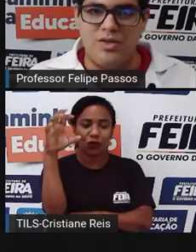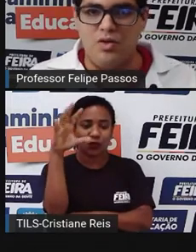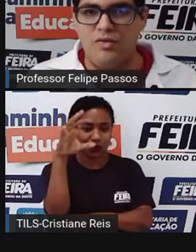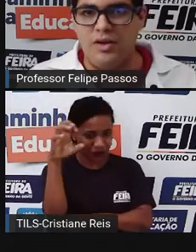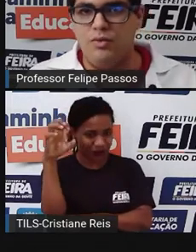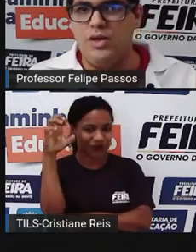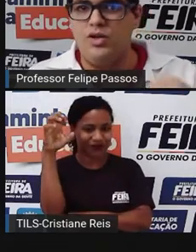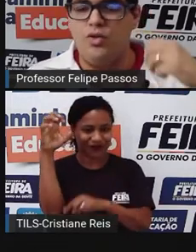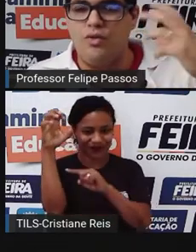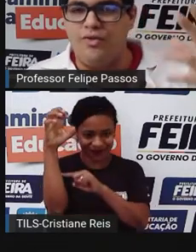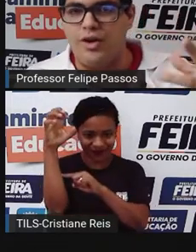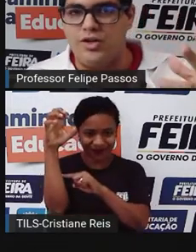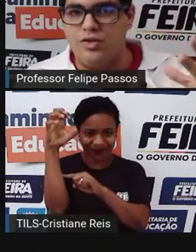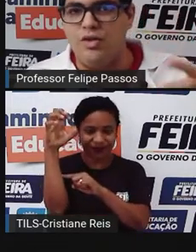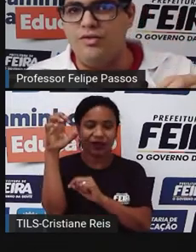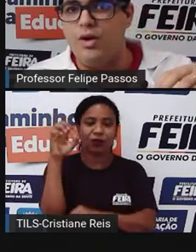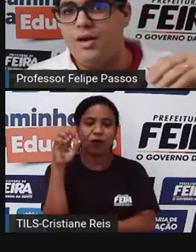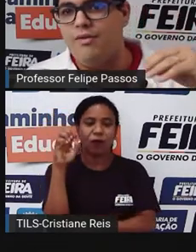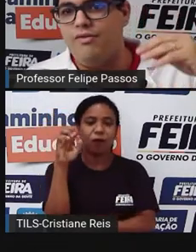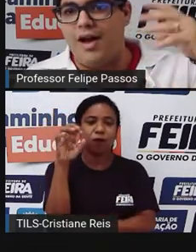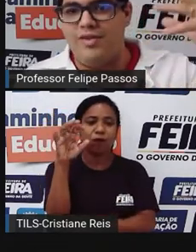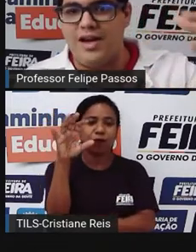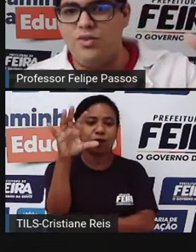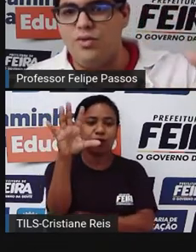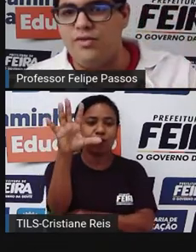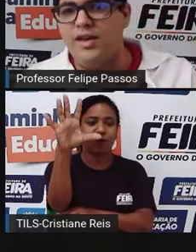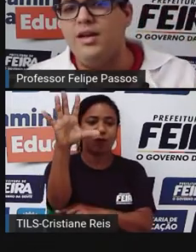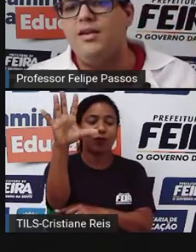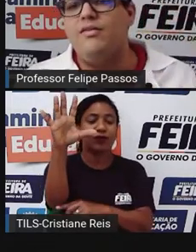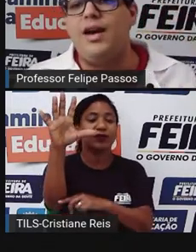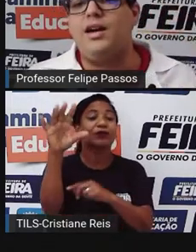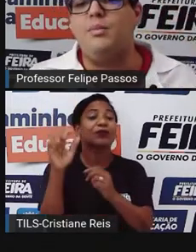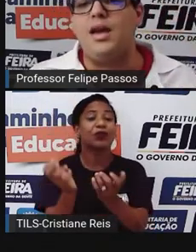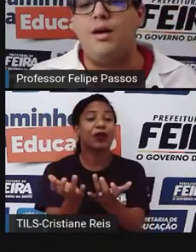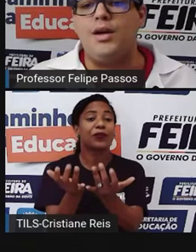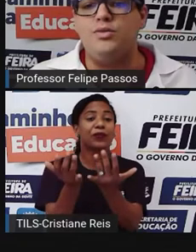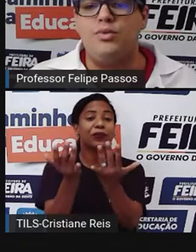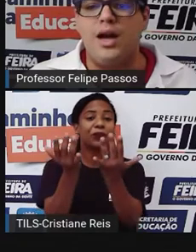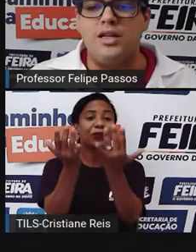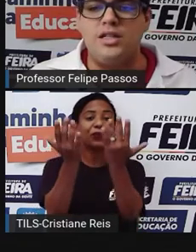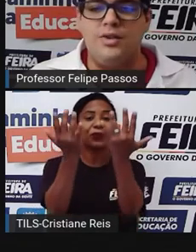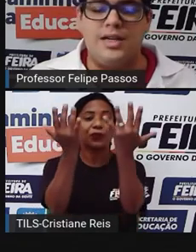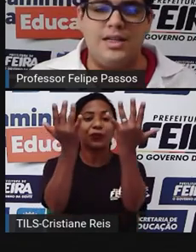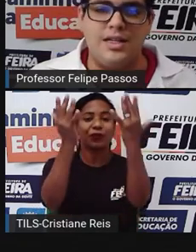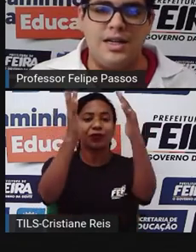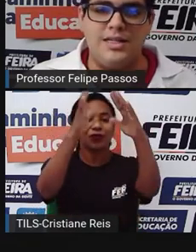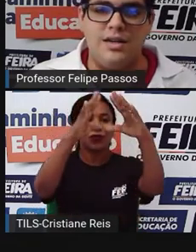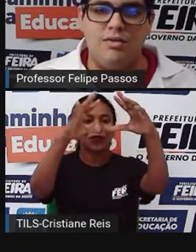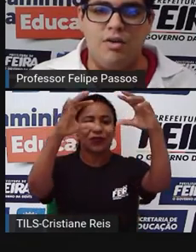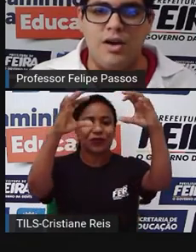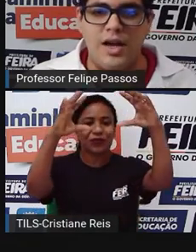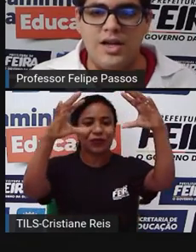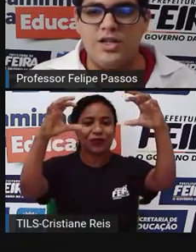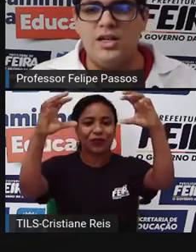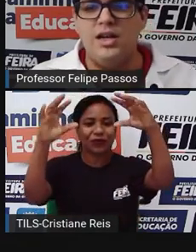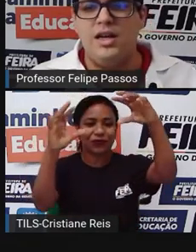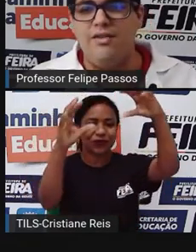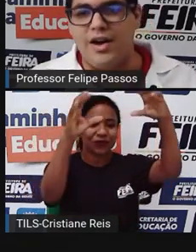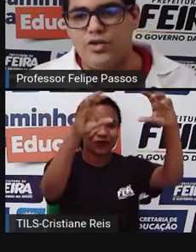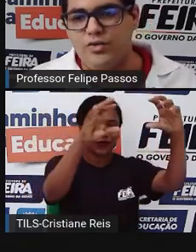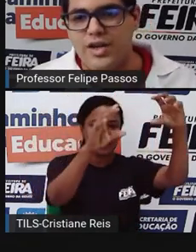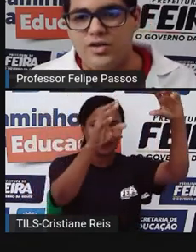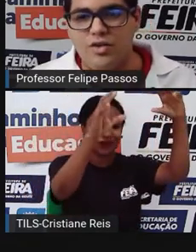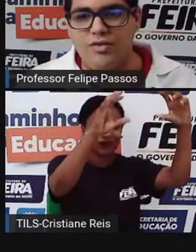a planta absorveu e jogou fora de novo, vai virar nuvem, vai caminhar mais um bocadinho aqui na direção oeste